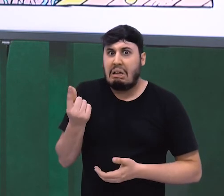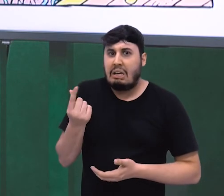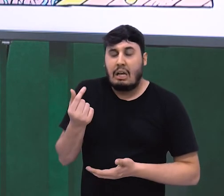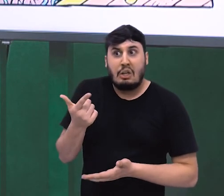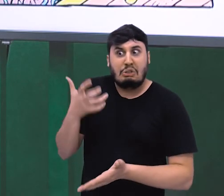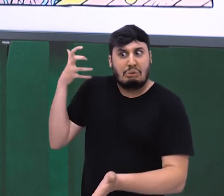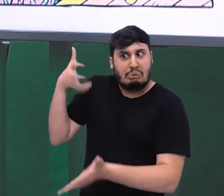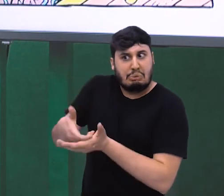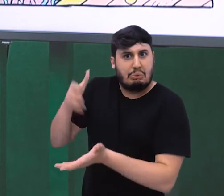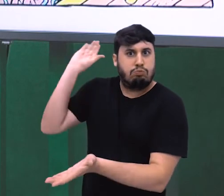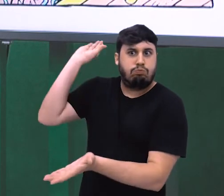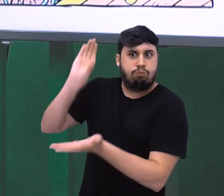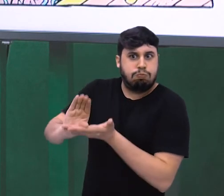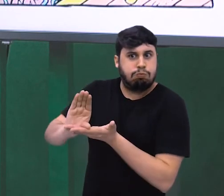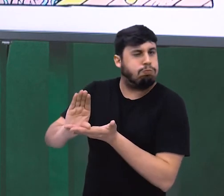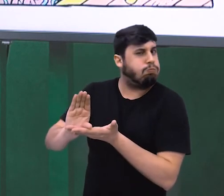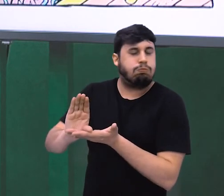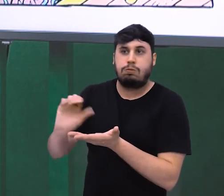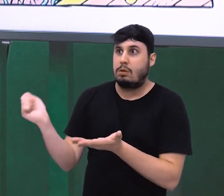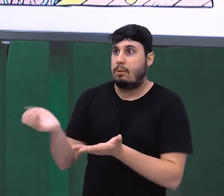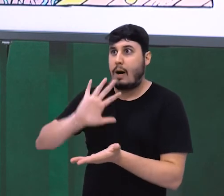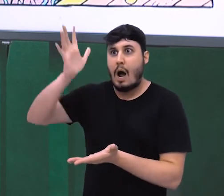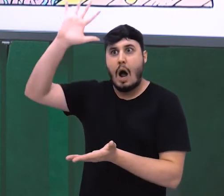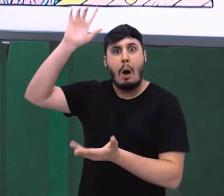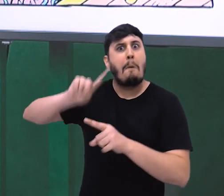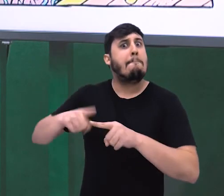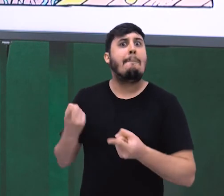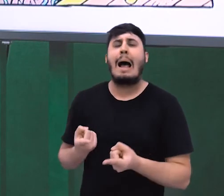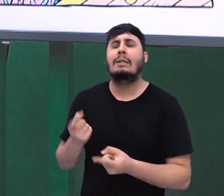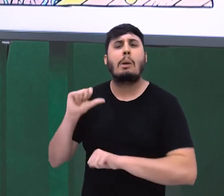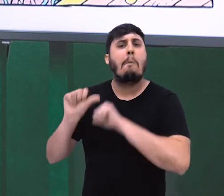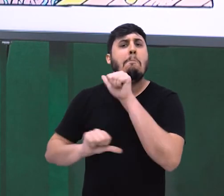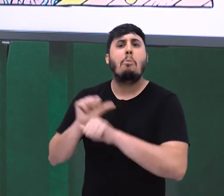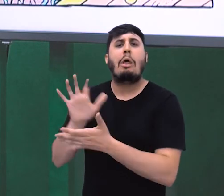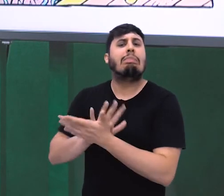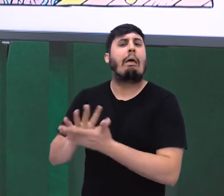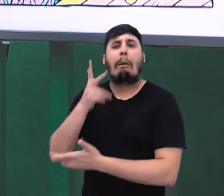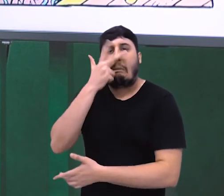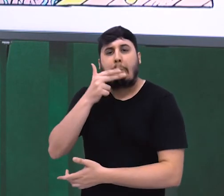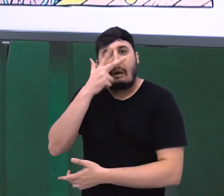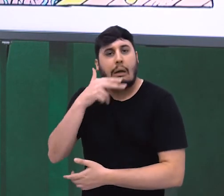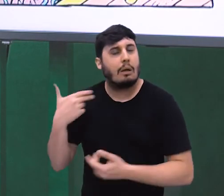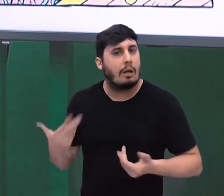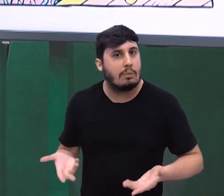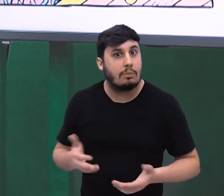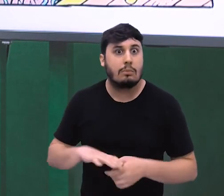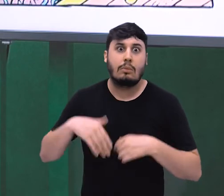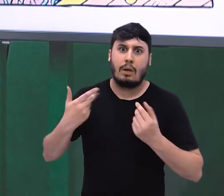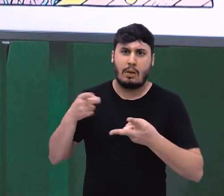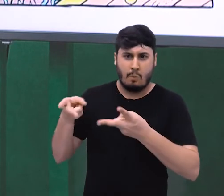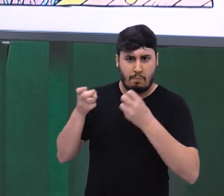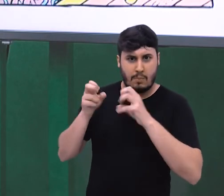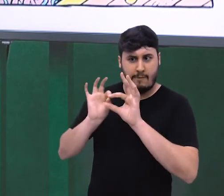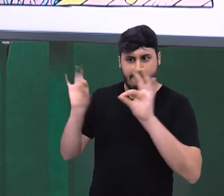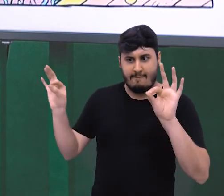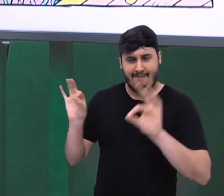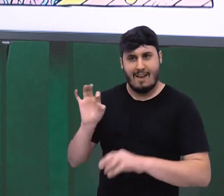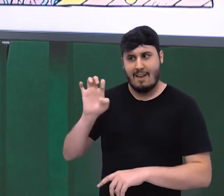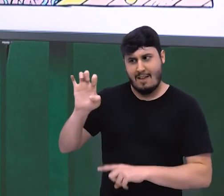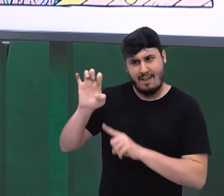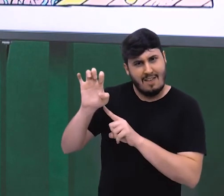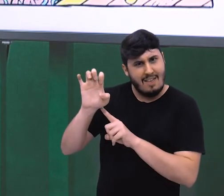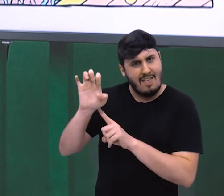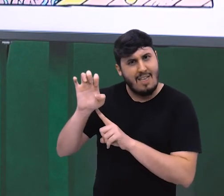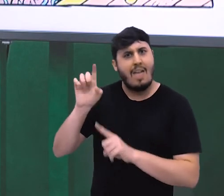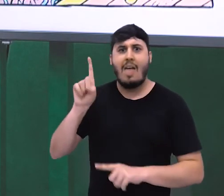Observamos uma conjunção, a conjunção E. A princípio, a conjunção E é uma conjunção aditiva.